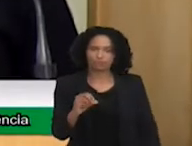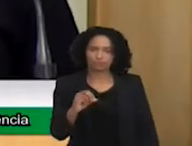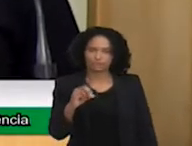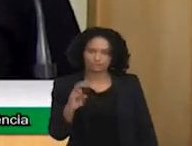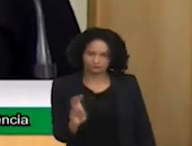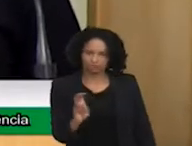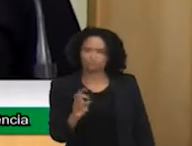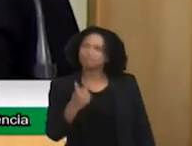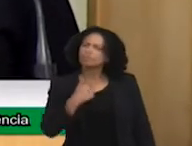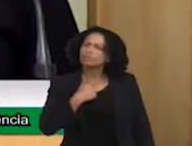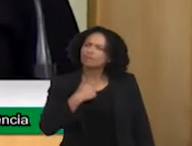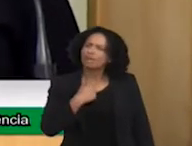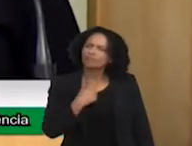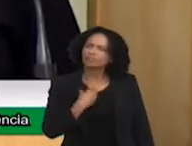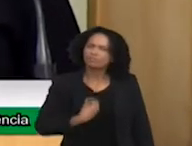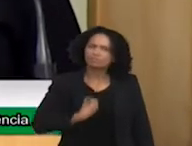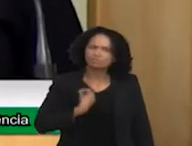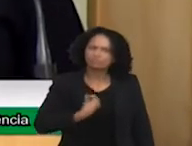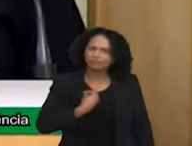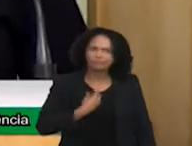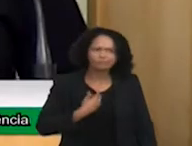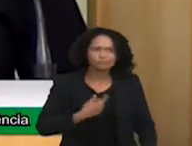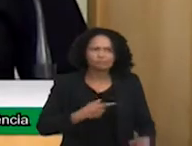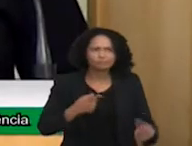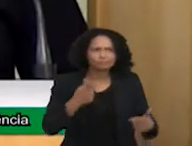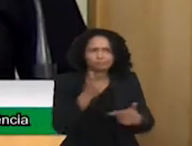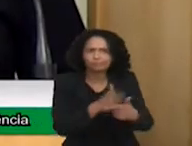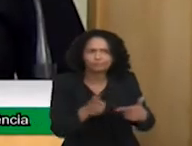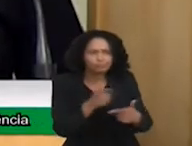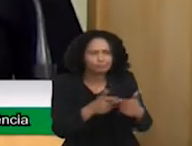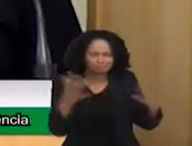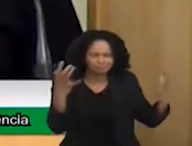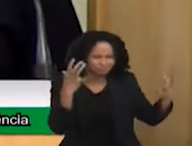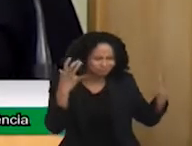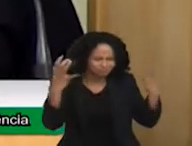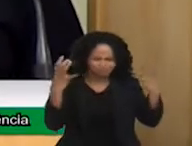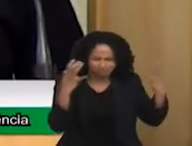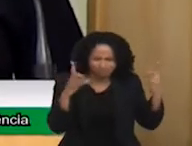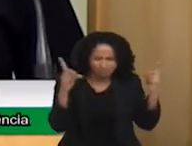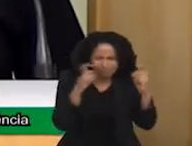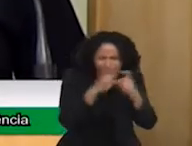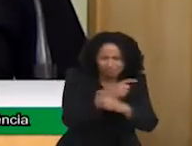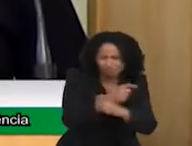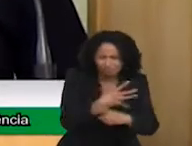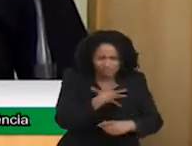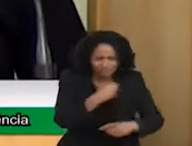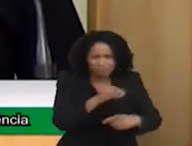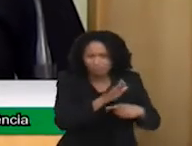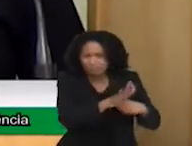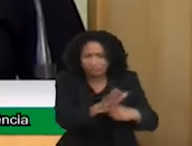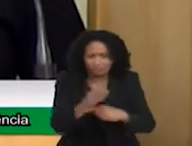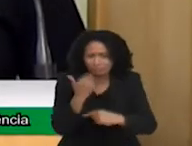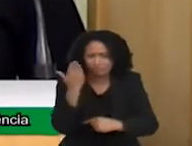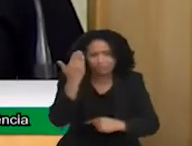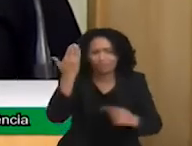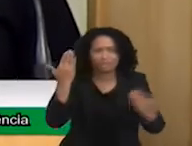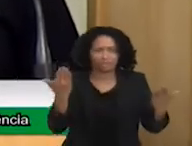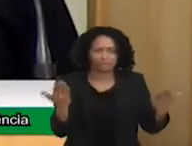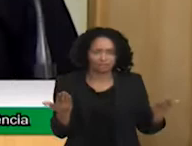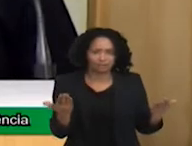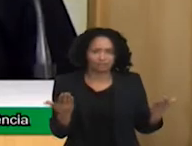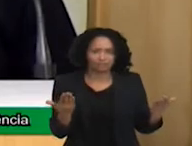vivia na pele a problemática. E também eu já tinha as orientações da minha fisioterapia